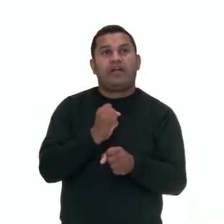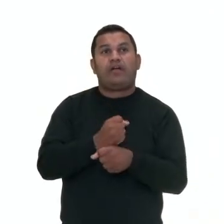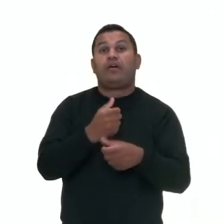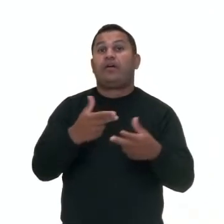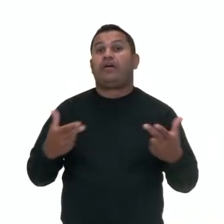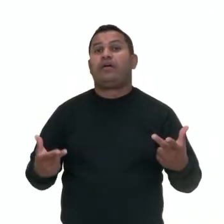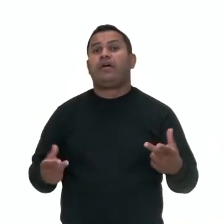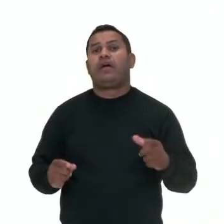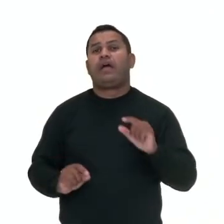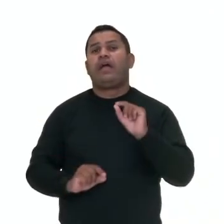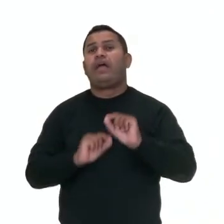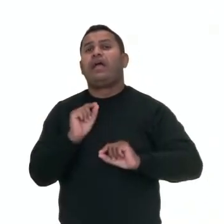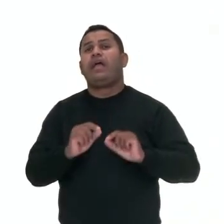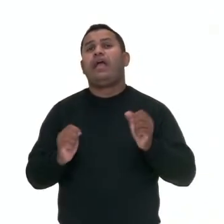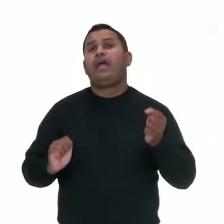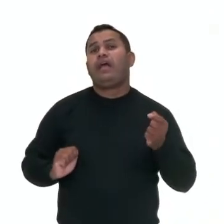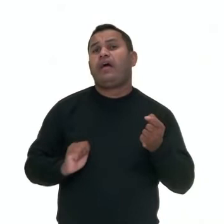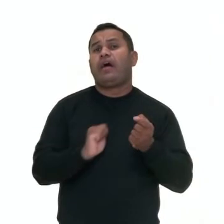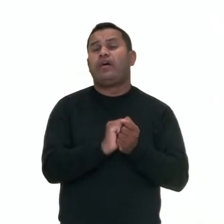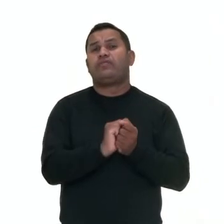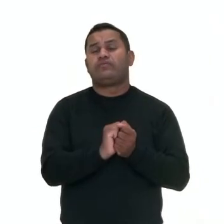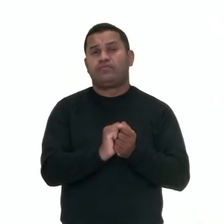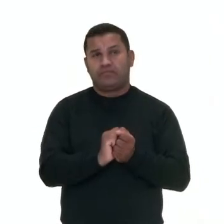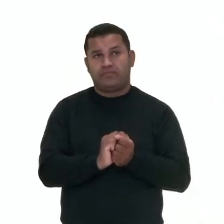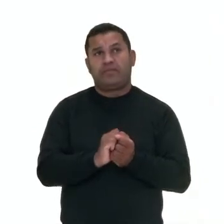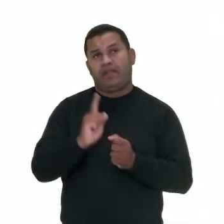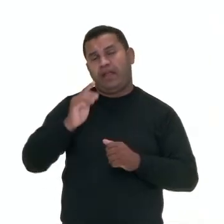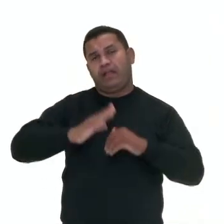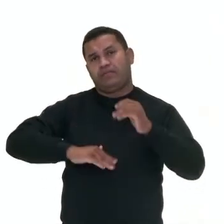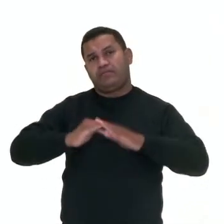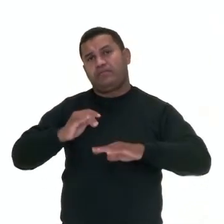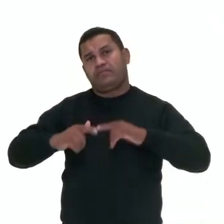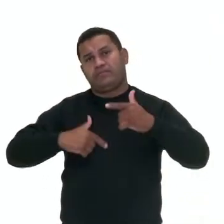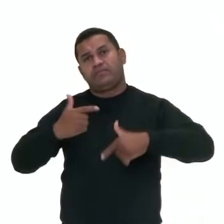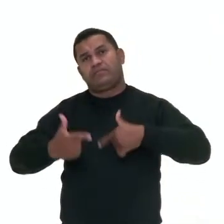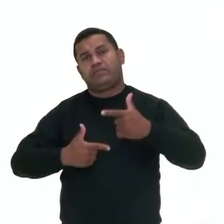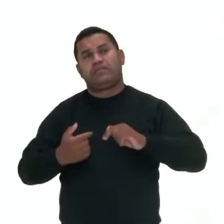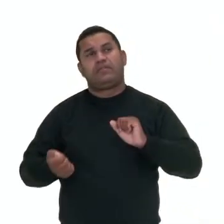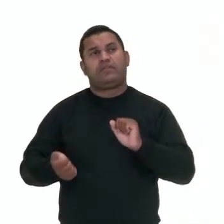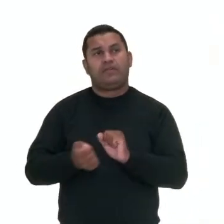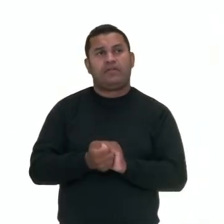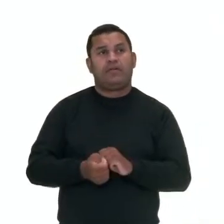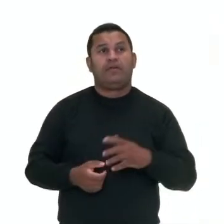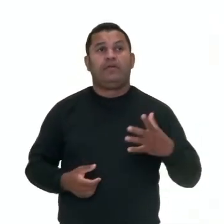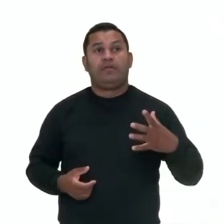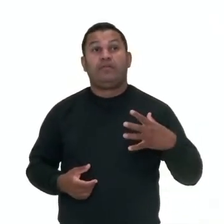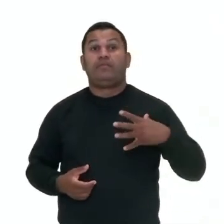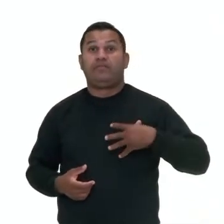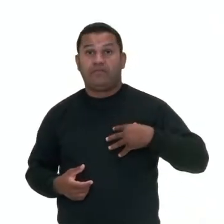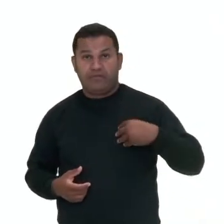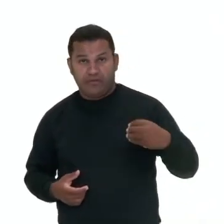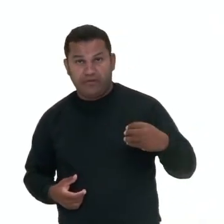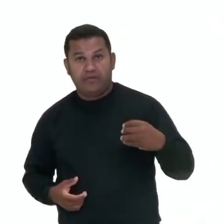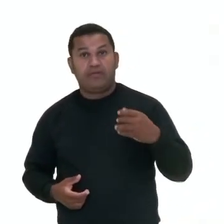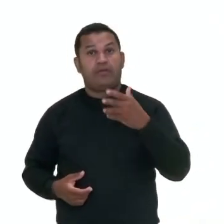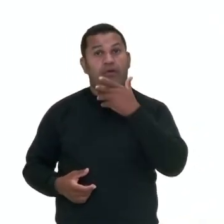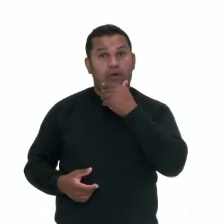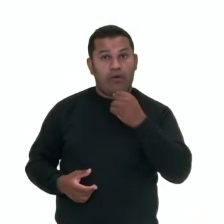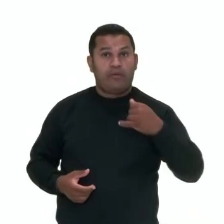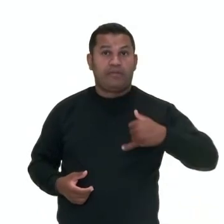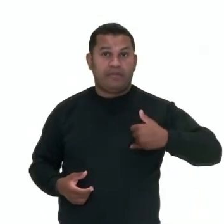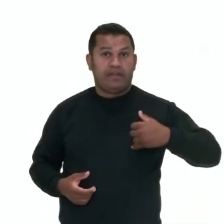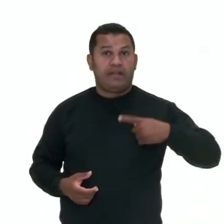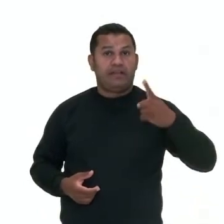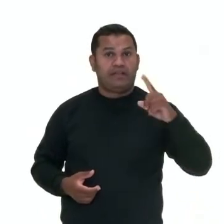Quem participavam? Todos os cidadãos. A questão é, quem são esses cidadãos? Os cidadãos eram homens acima de 18